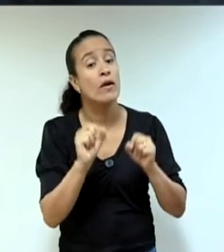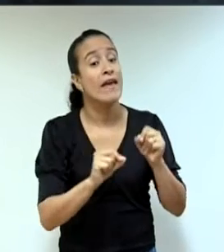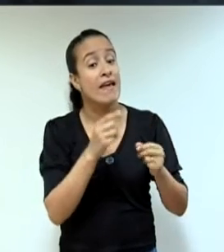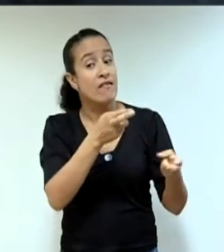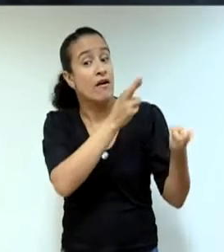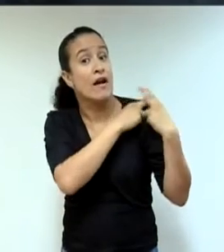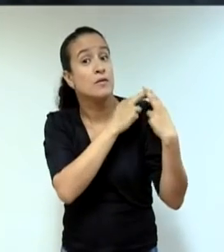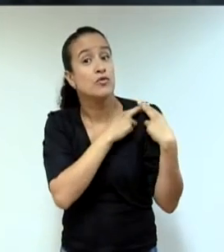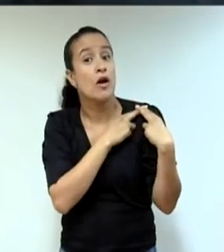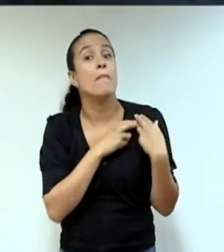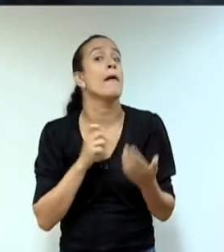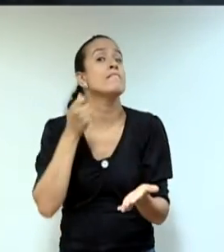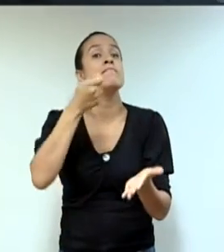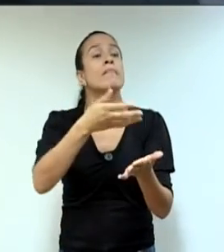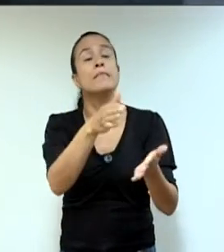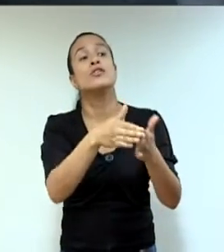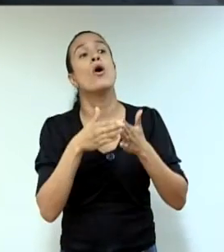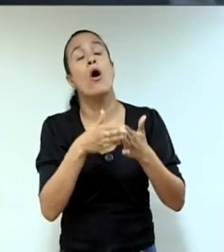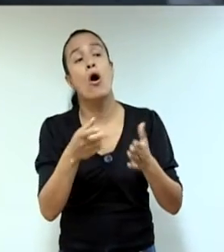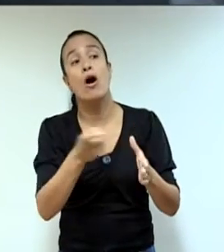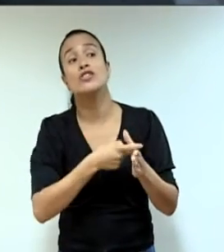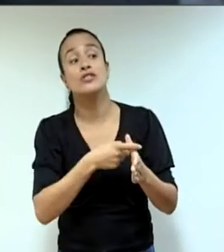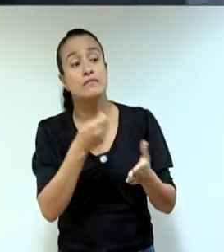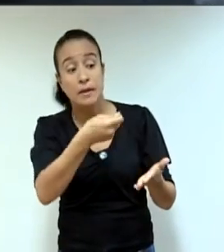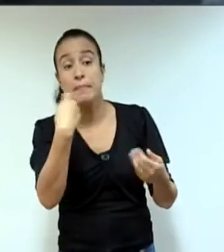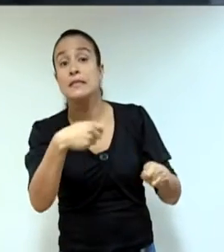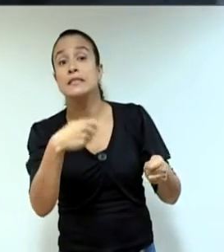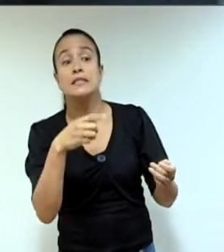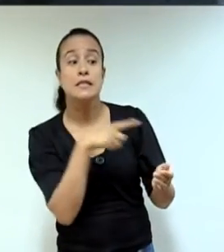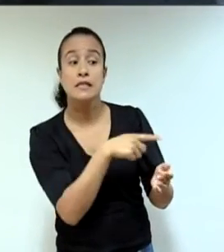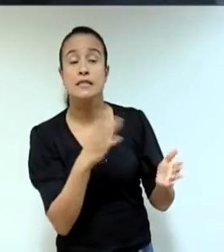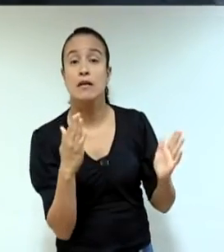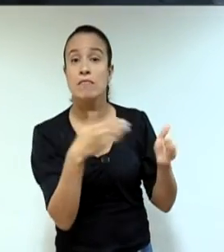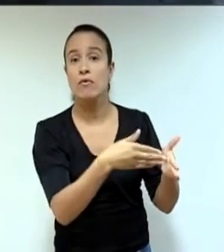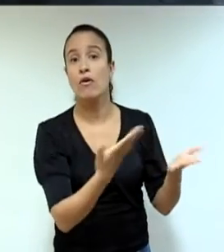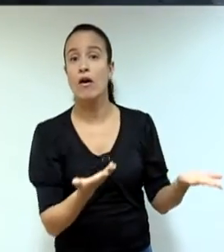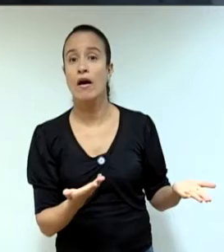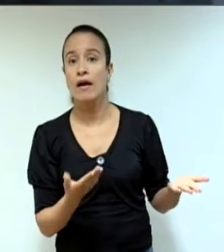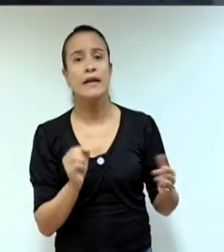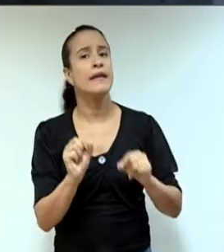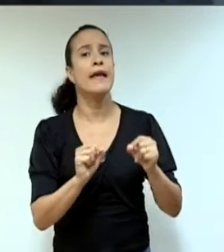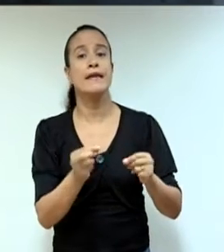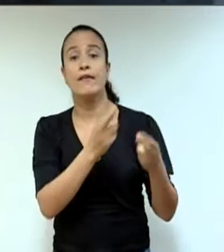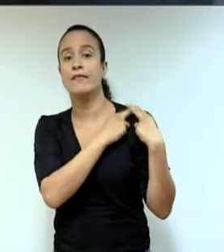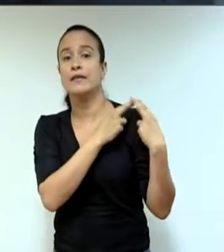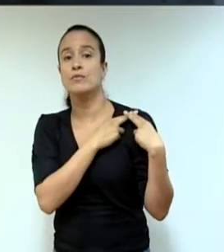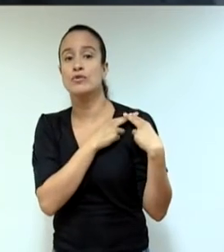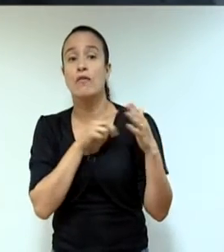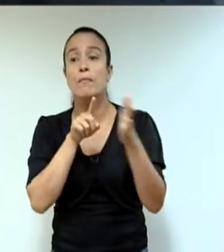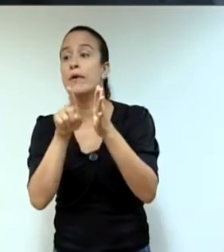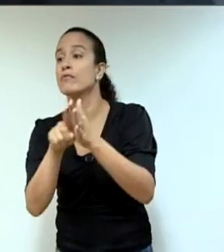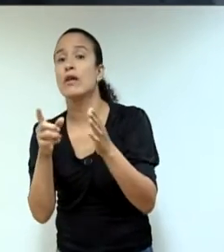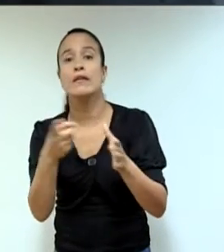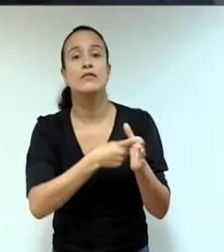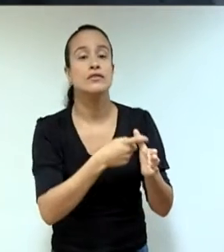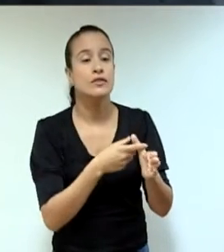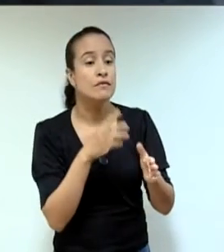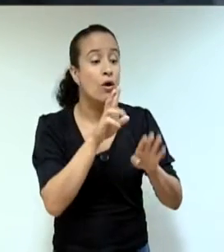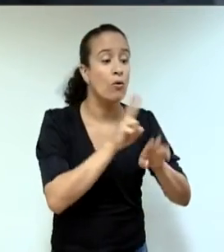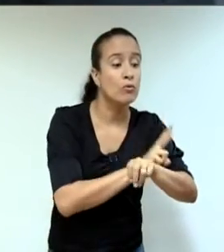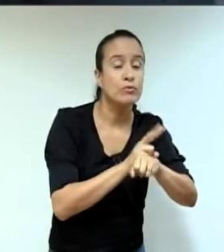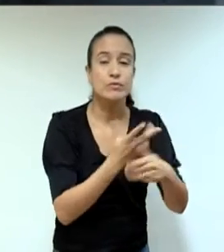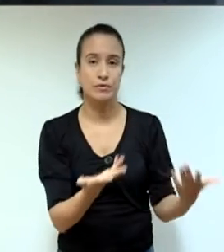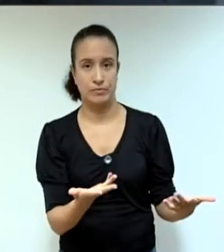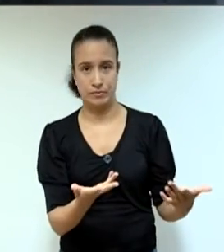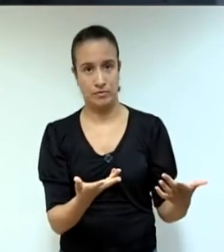município. Não tenho condição de votar favorável a esse projeto. Repito, mesmo entendendo